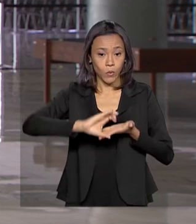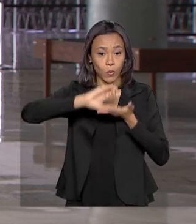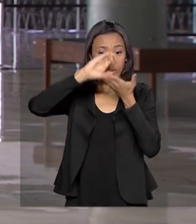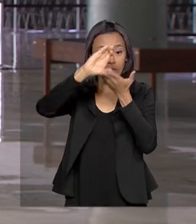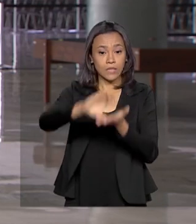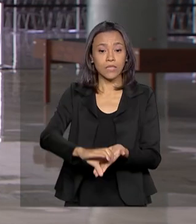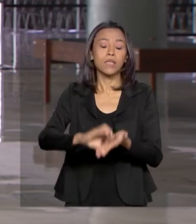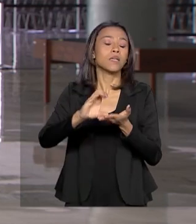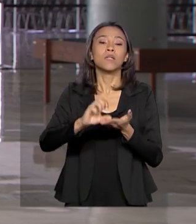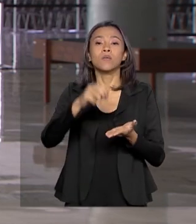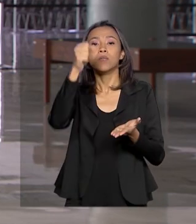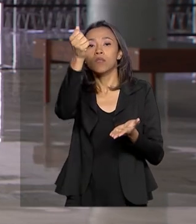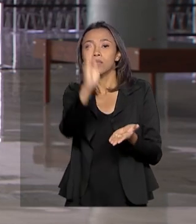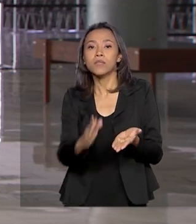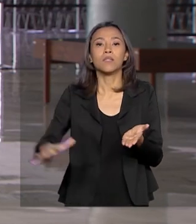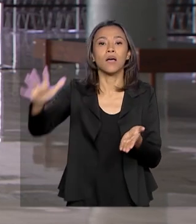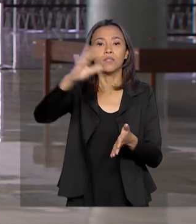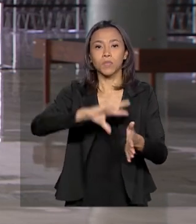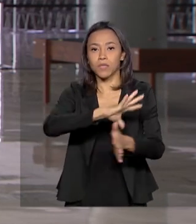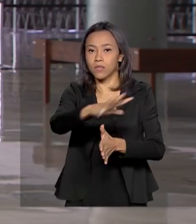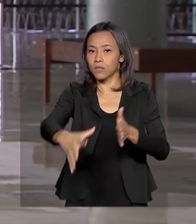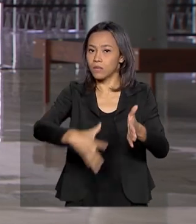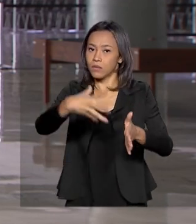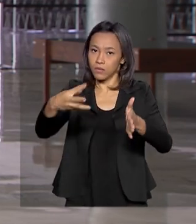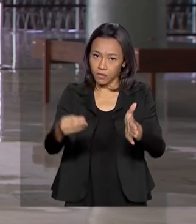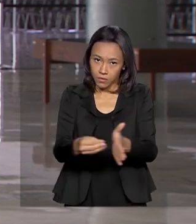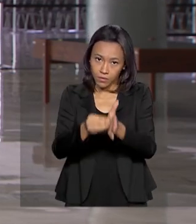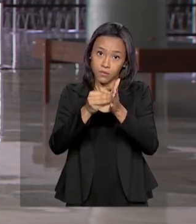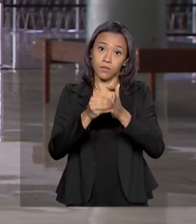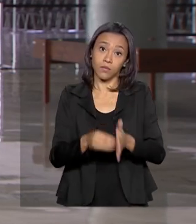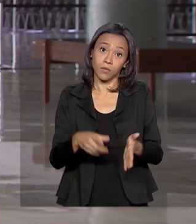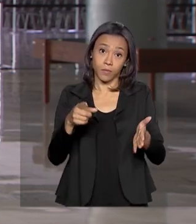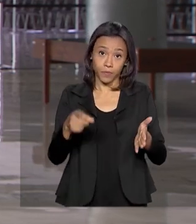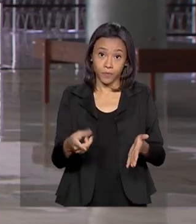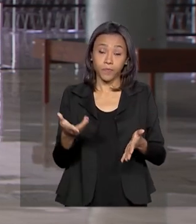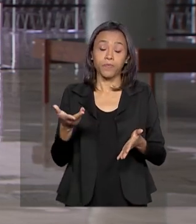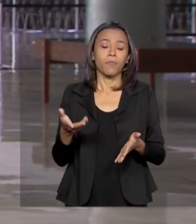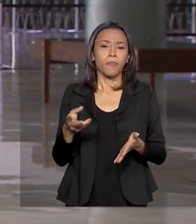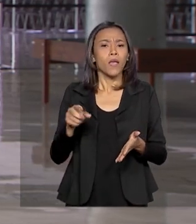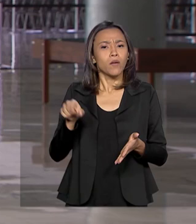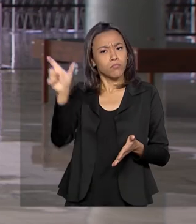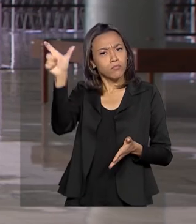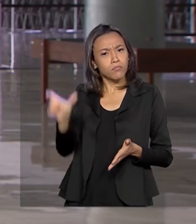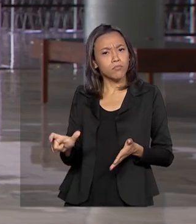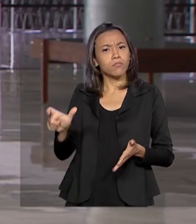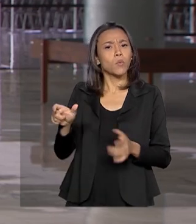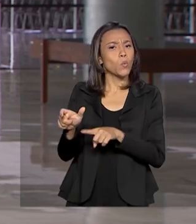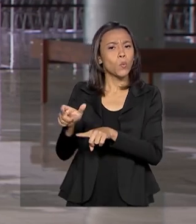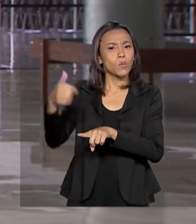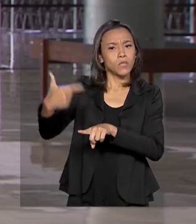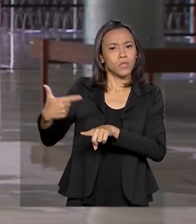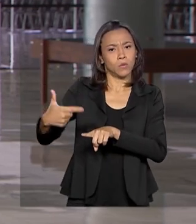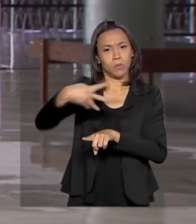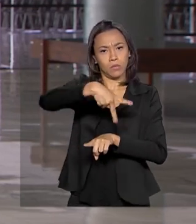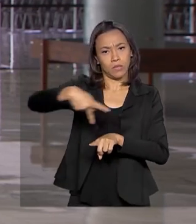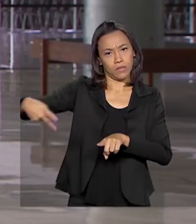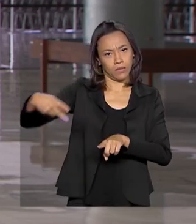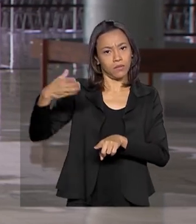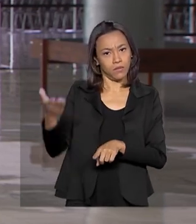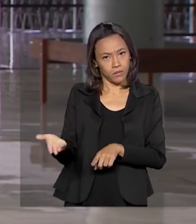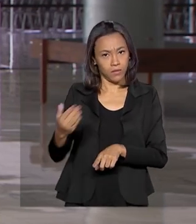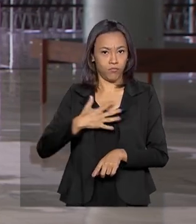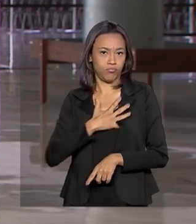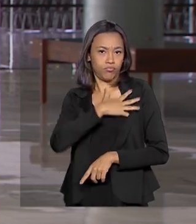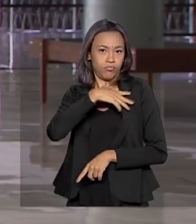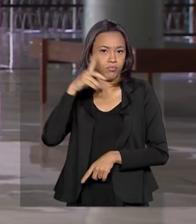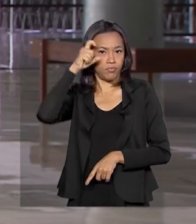Amazônia Legal. O vice-presidente, Hamilton Mourão, que vai ser o presidente desse conselho. O objetivo do governo